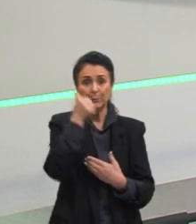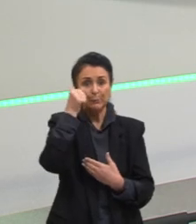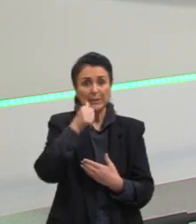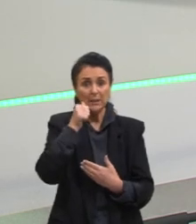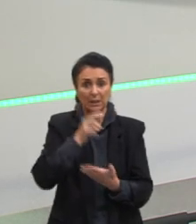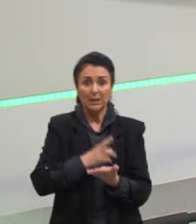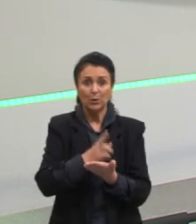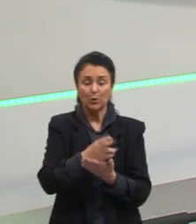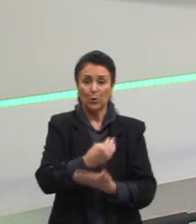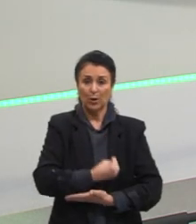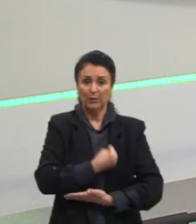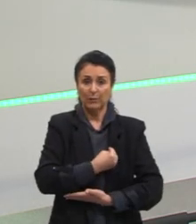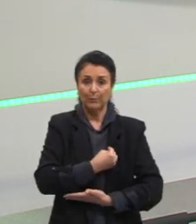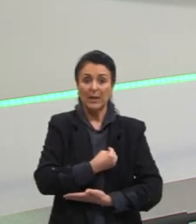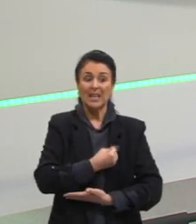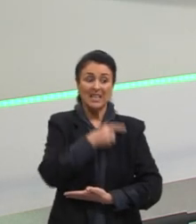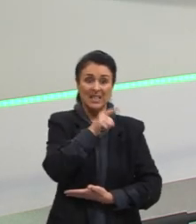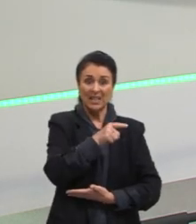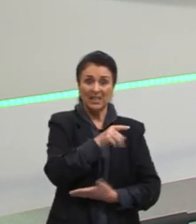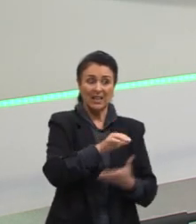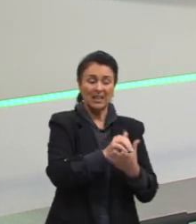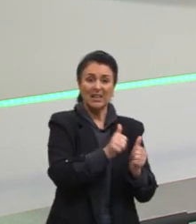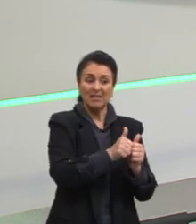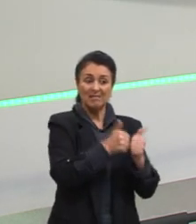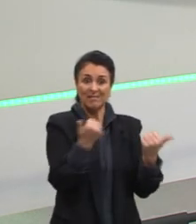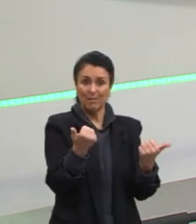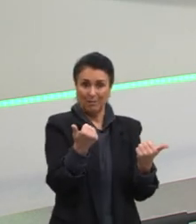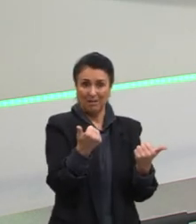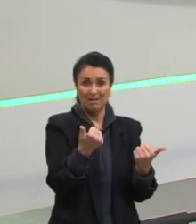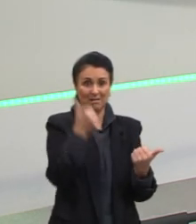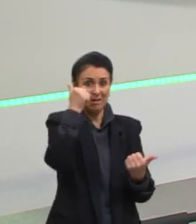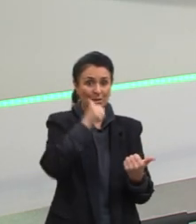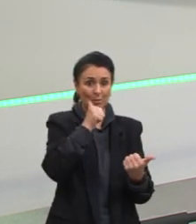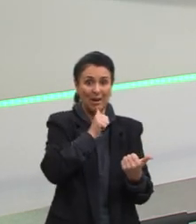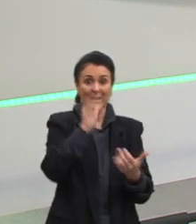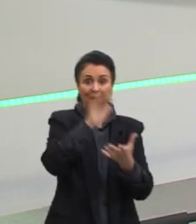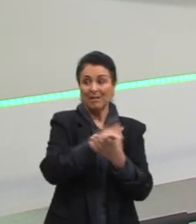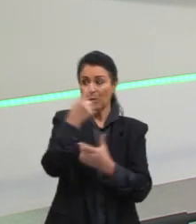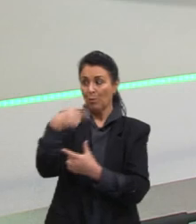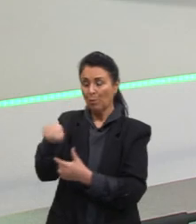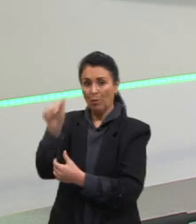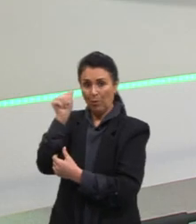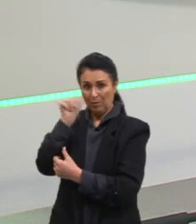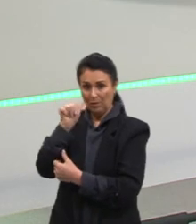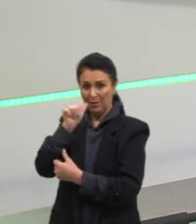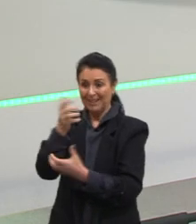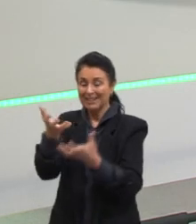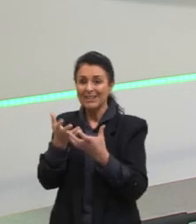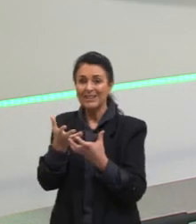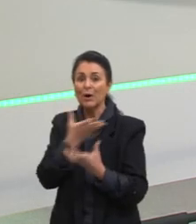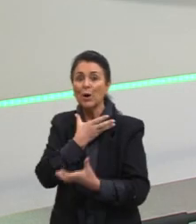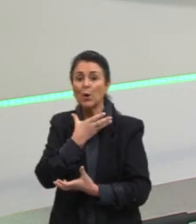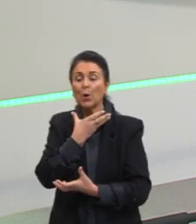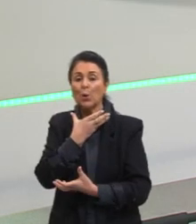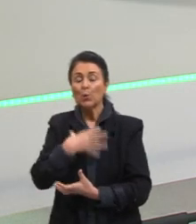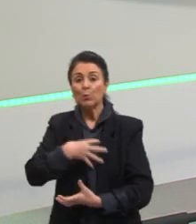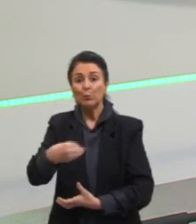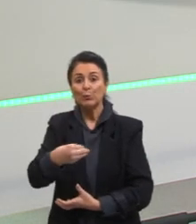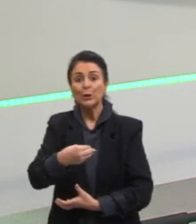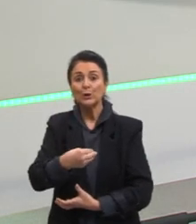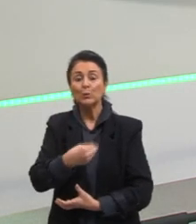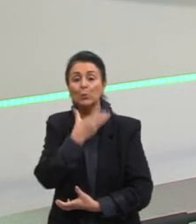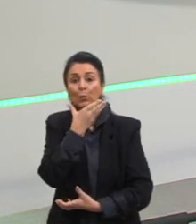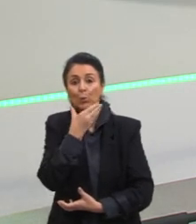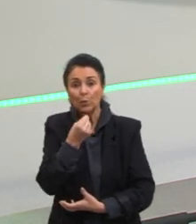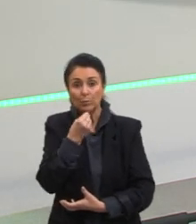dela, para casar com Ana Bolena, para tentar ter um herdeiro homem, que pudesse suceder ele. E ele pede para o Papa, ele diz,